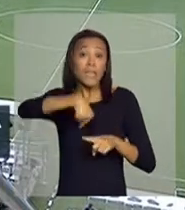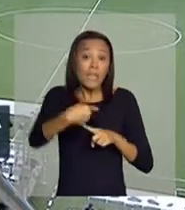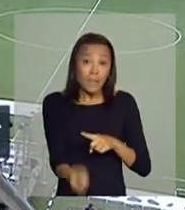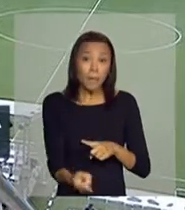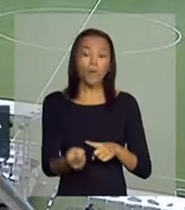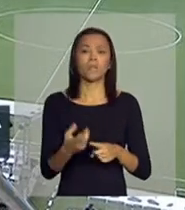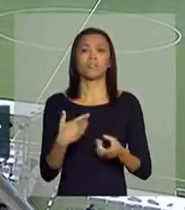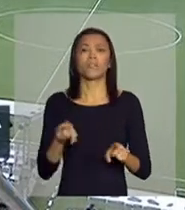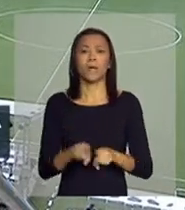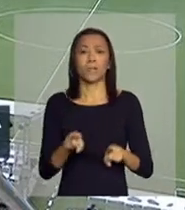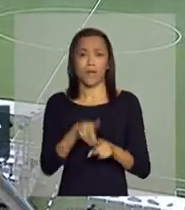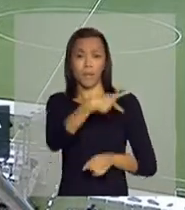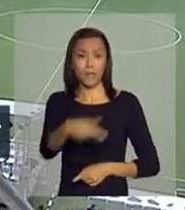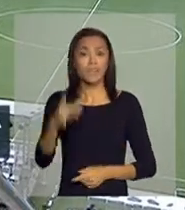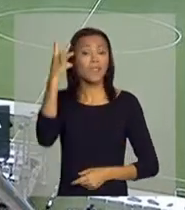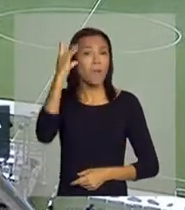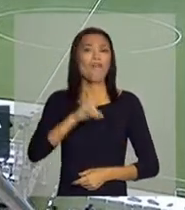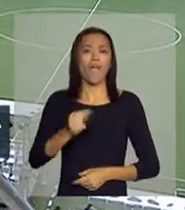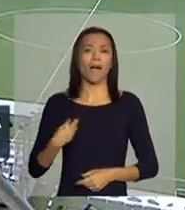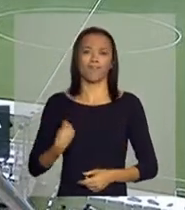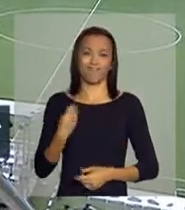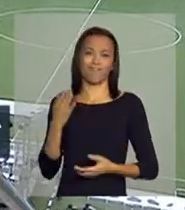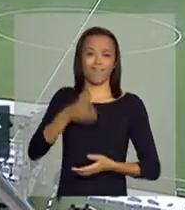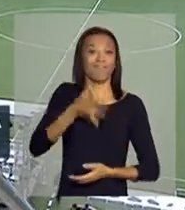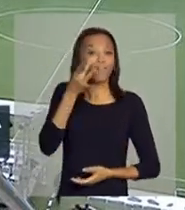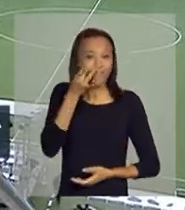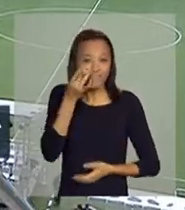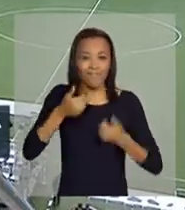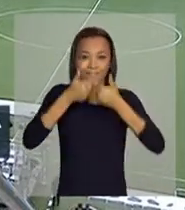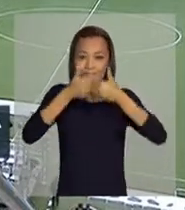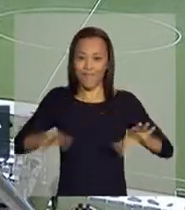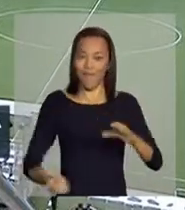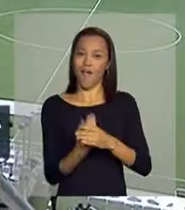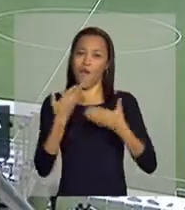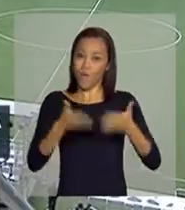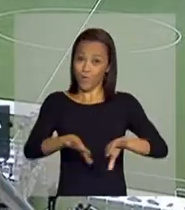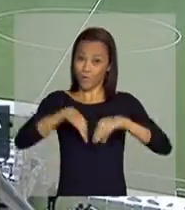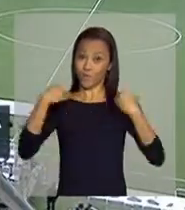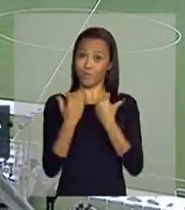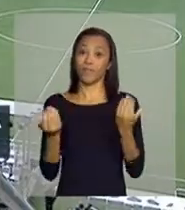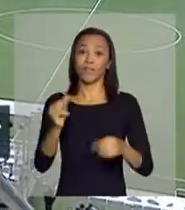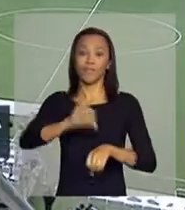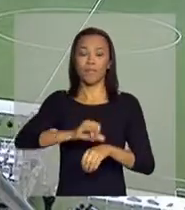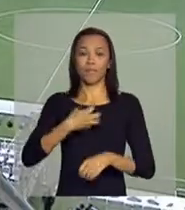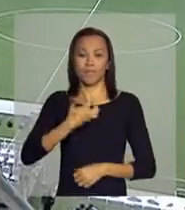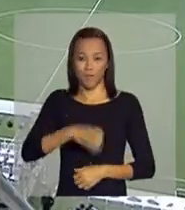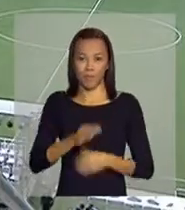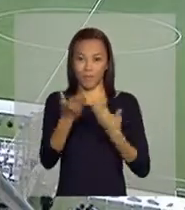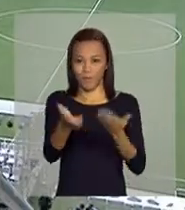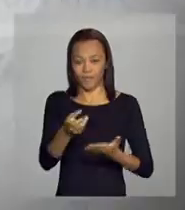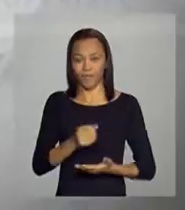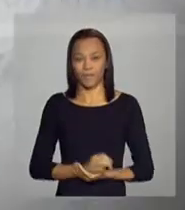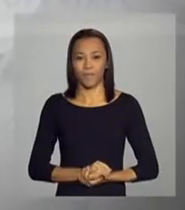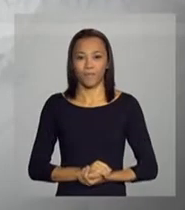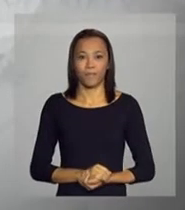logo mais, a presidenta Dilma Rousseff vai estar aqui na inauguração da Arena Fonte Nova em Salvador. Lúcia.